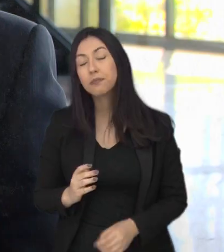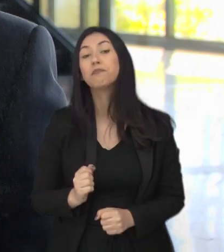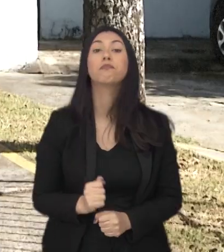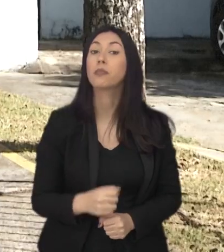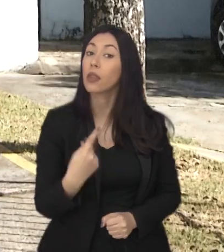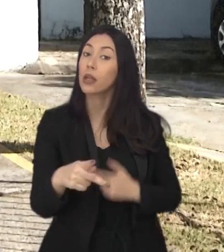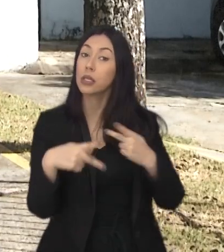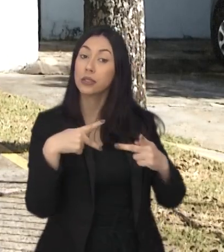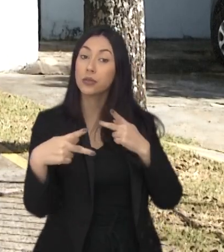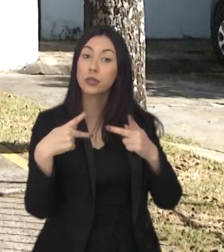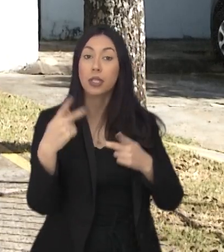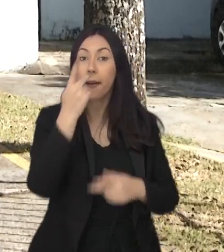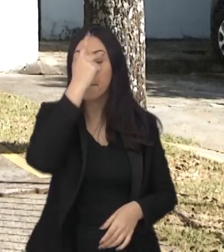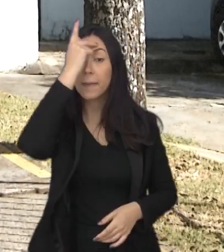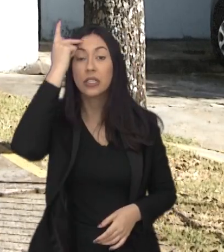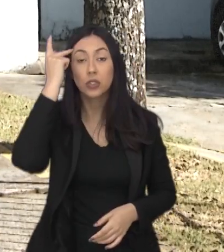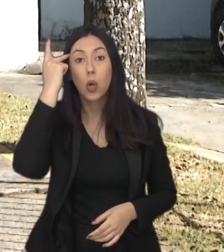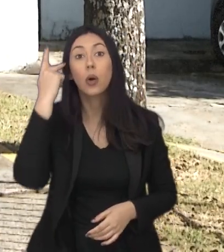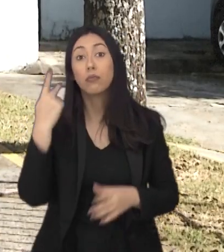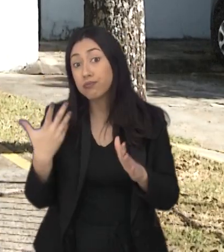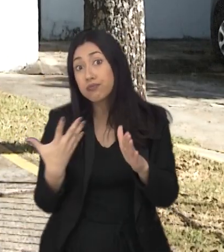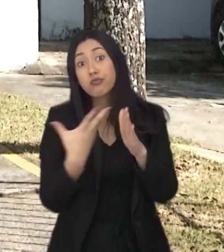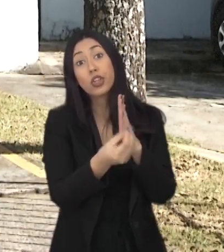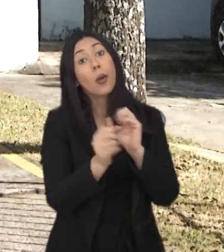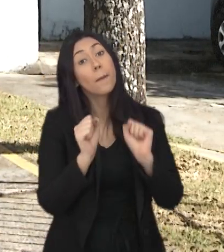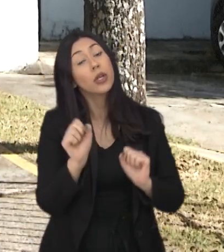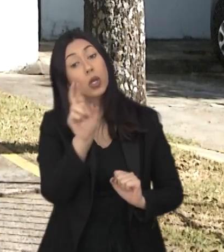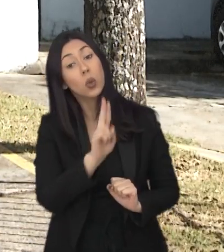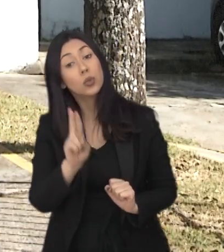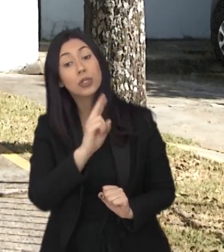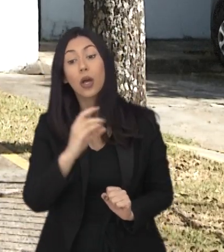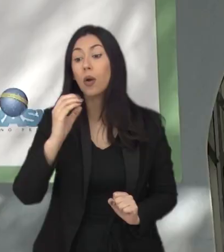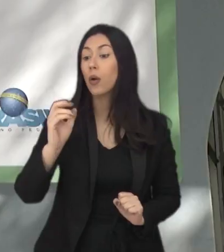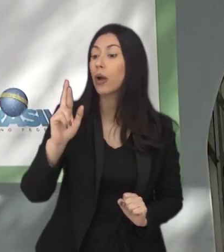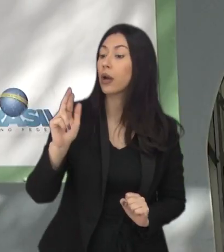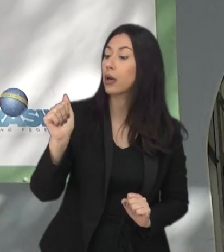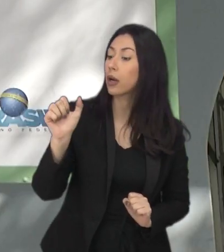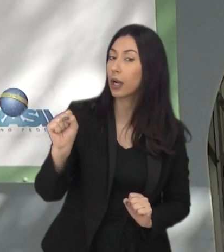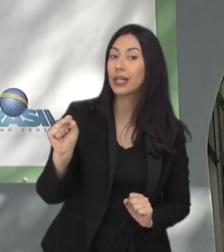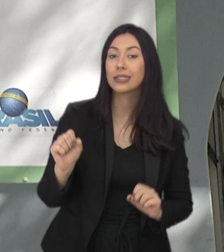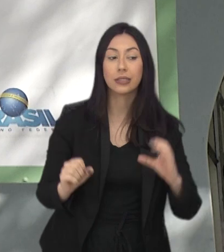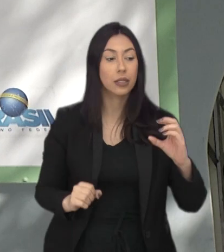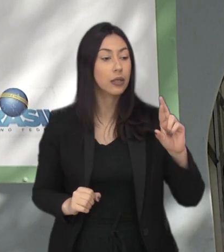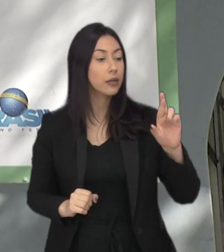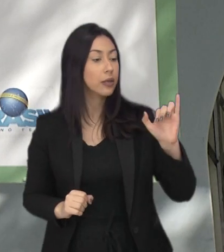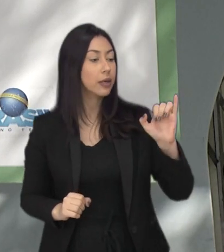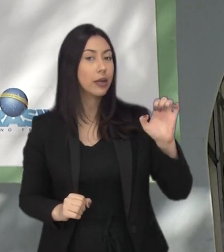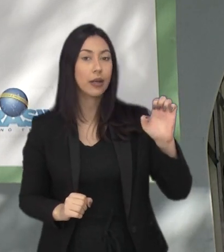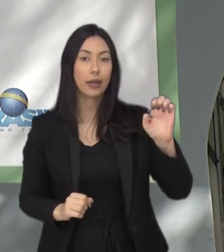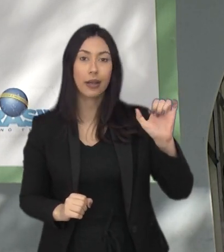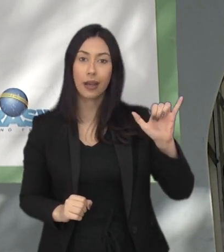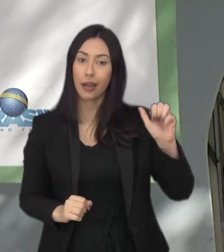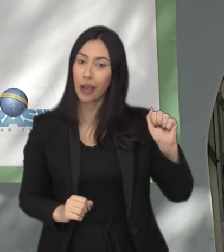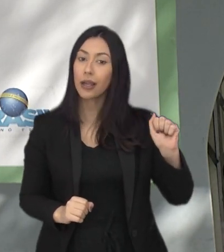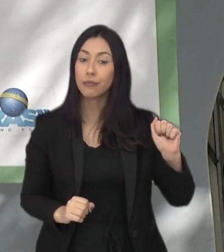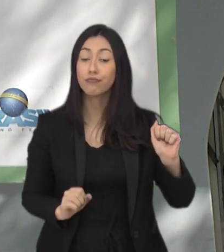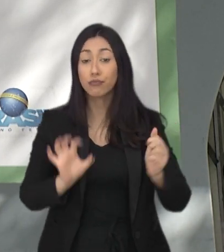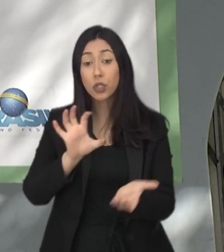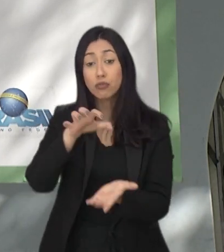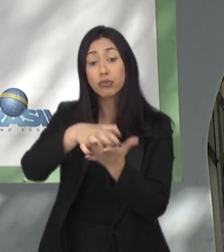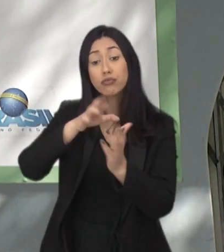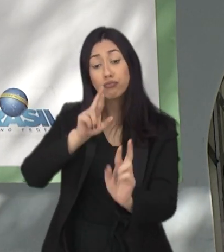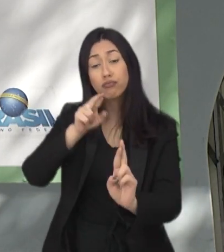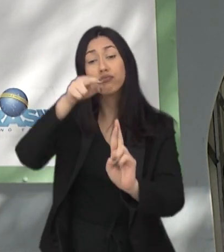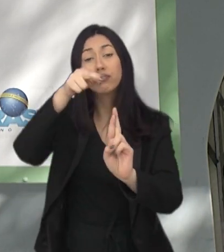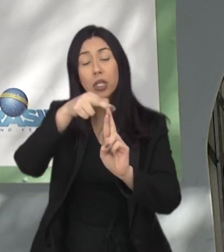brasileira. Em São José, as pessoas nessas condições podem utilizar, por exemplo, os serviços do CRAS e do CREAS, Centros